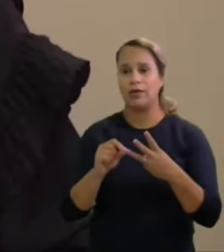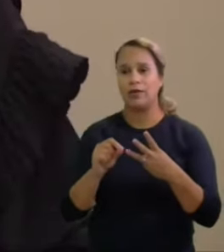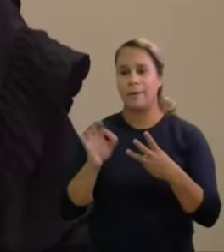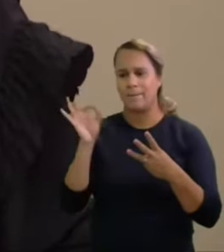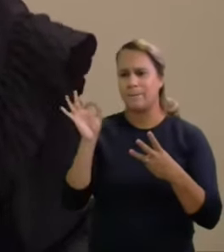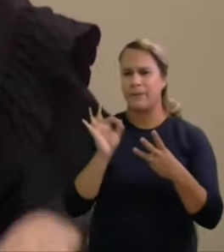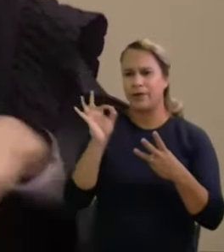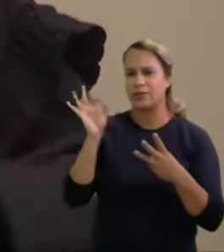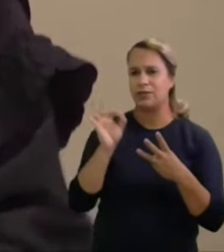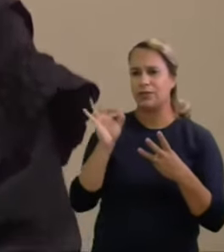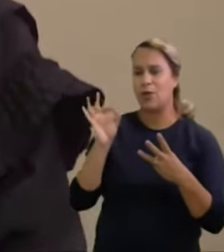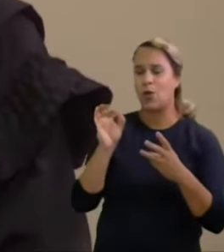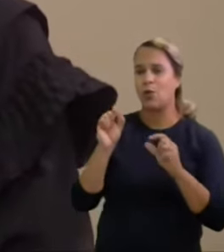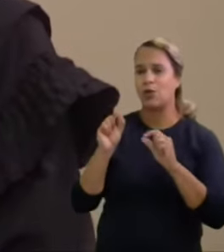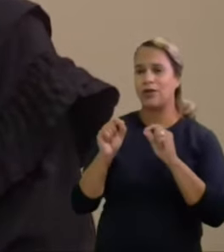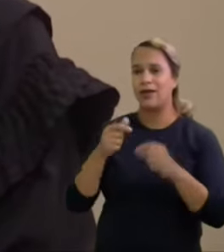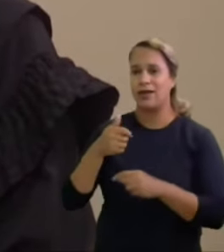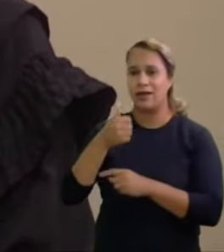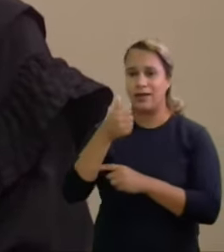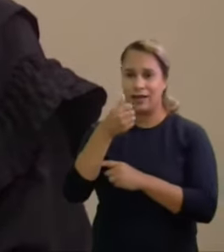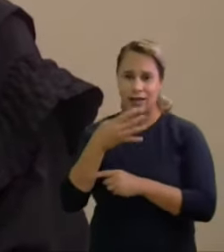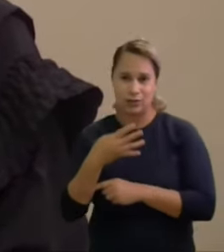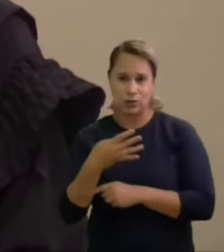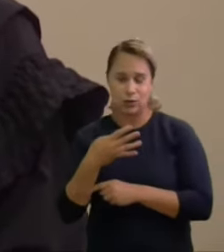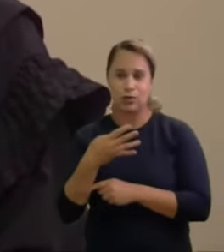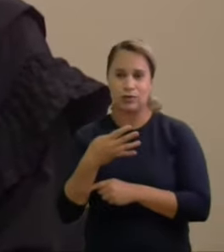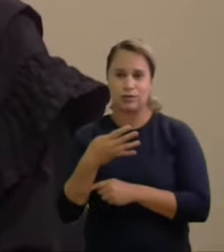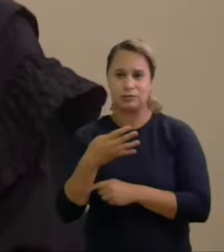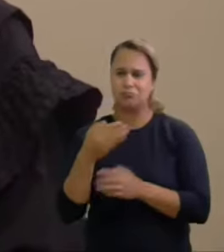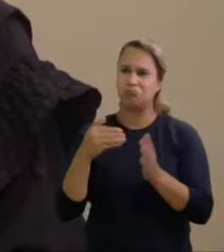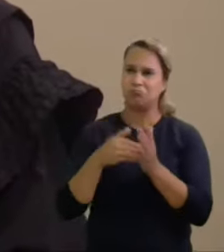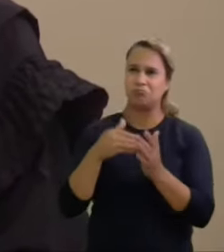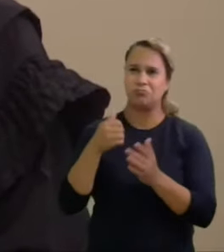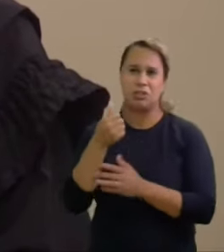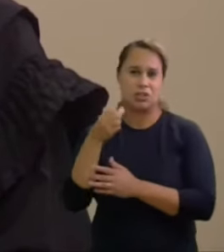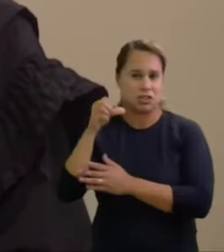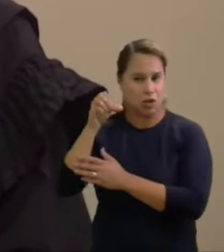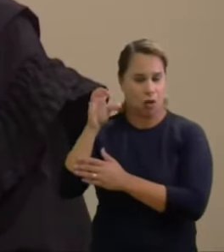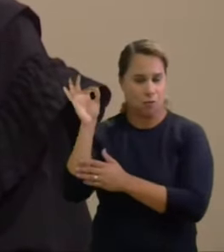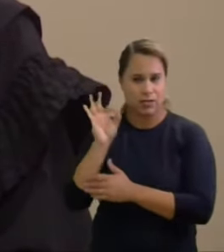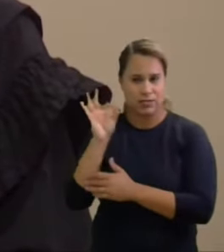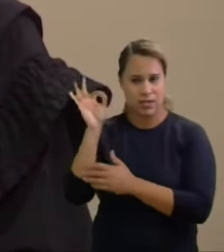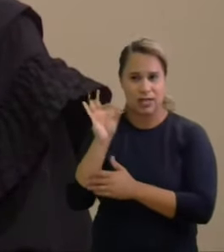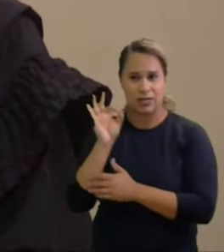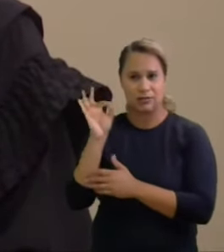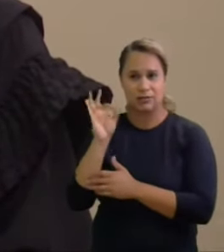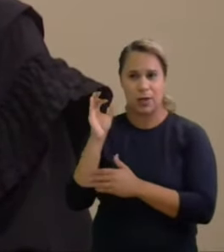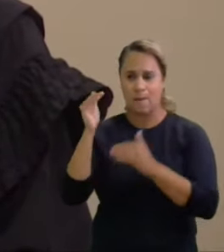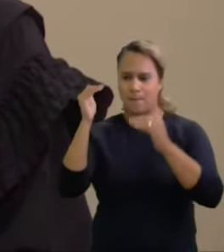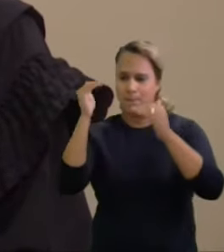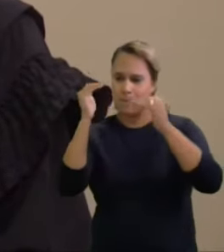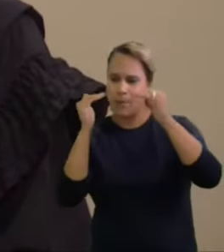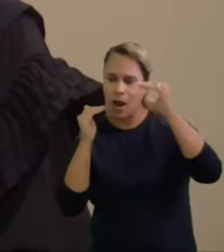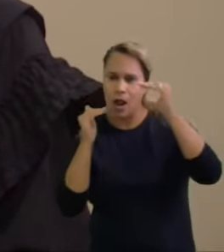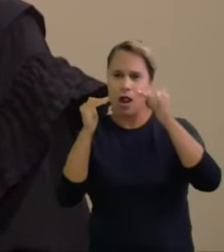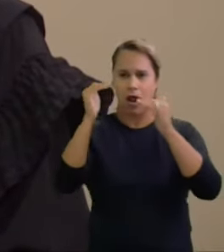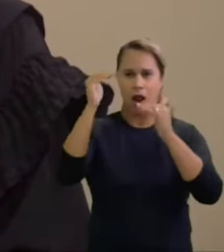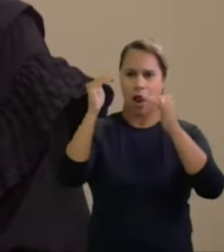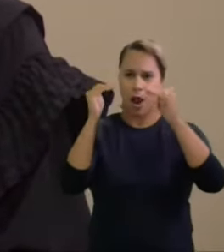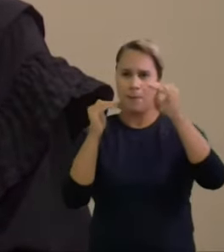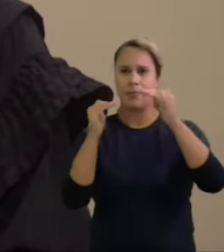gira em torno de 14 a 19% o que a míngua de parâmetros objetivos previstos